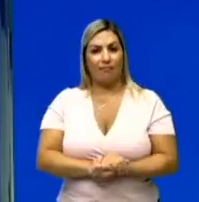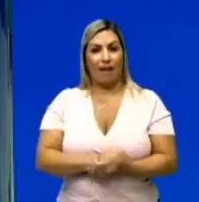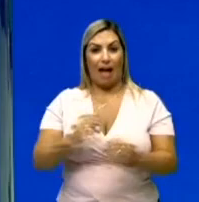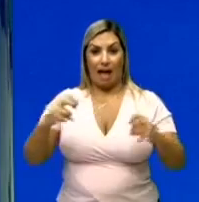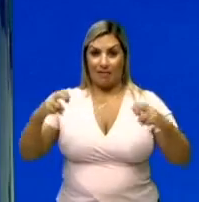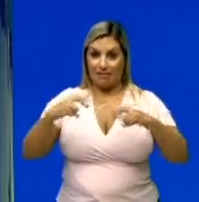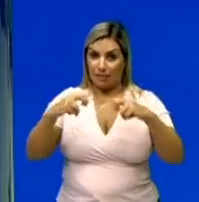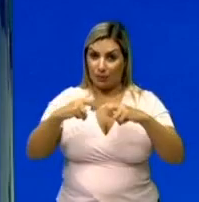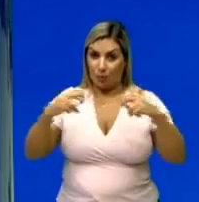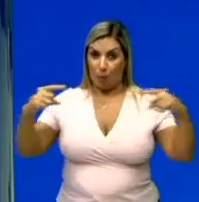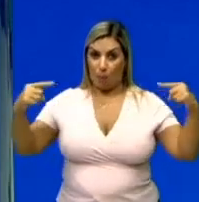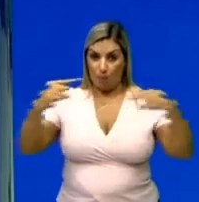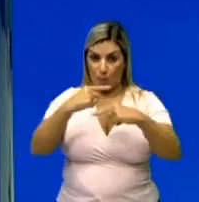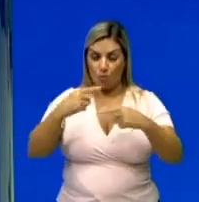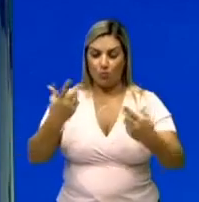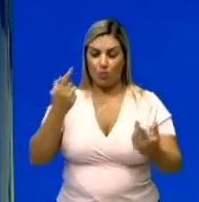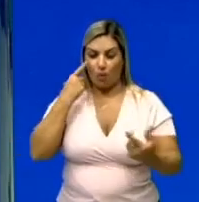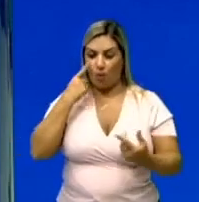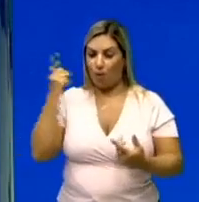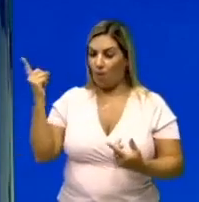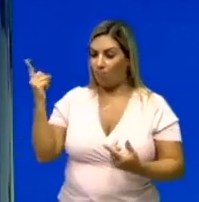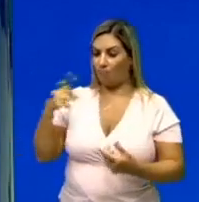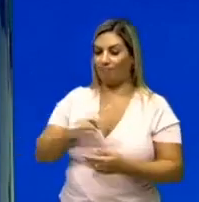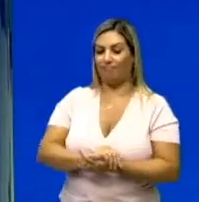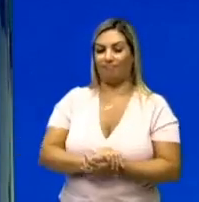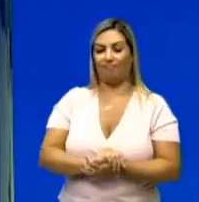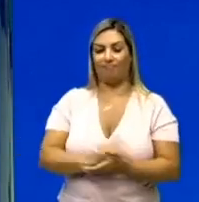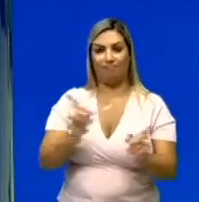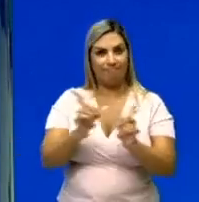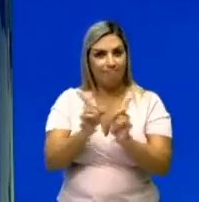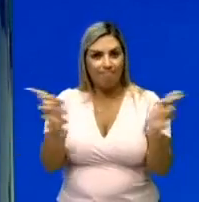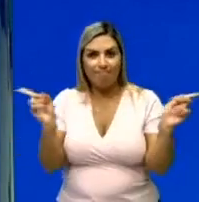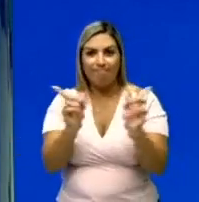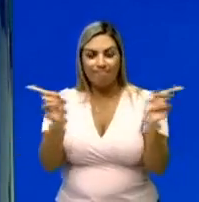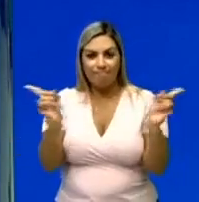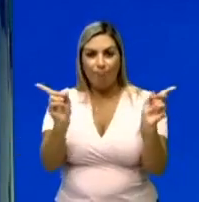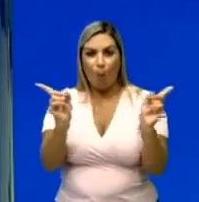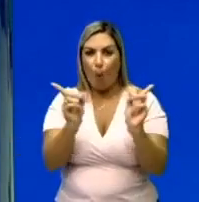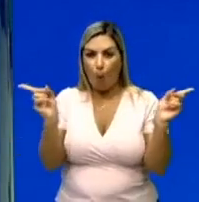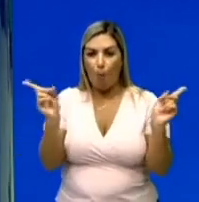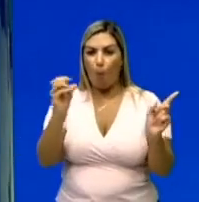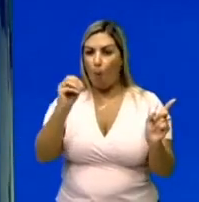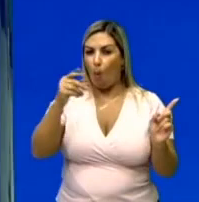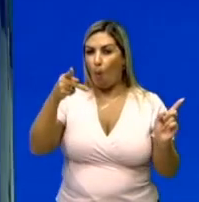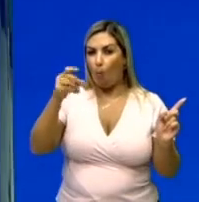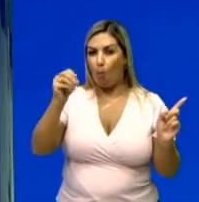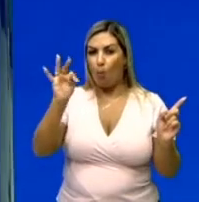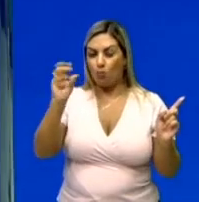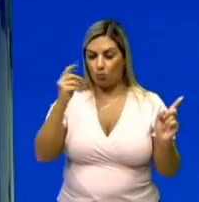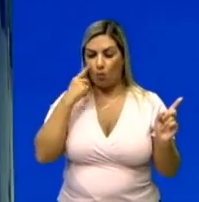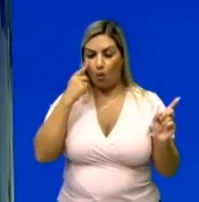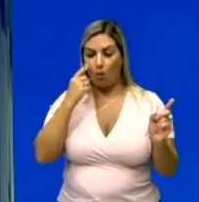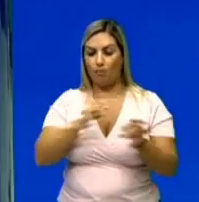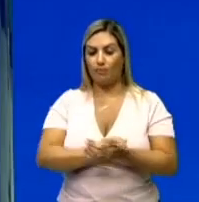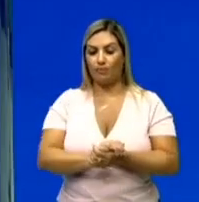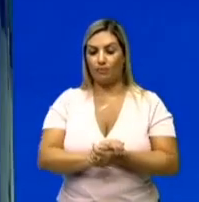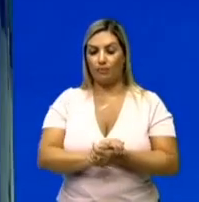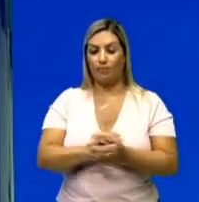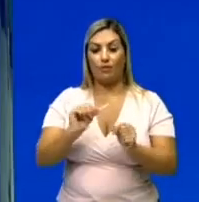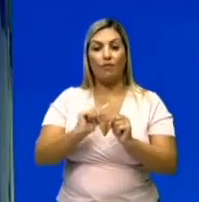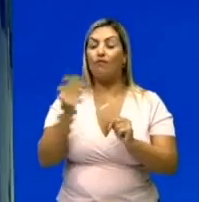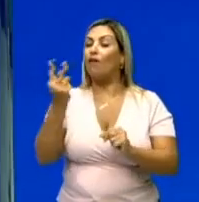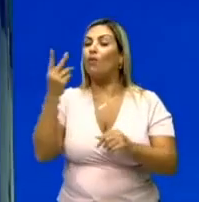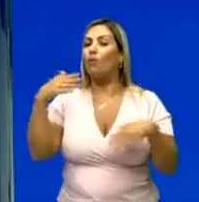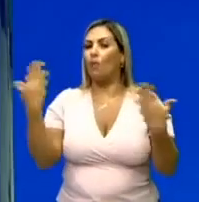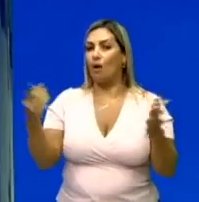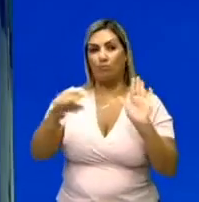de atrito. Por isso que são opostas. Olha lá, trabalho da força de atrito. Então, trabalho da força F vezes o deslocamento, ela vai gerar um